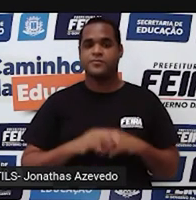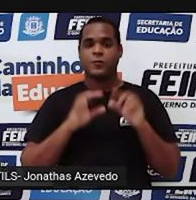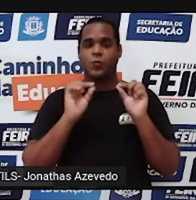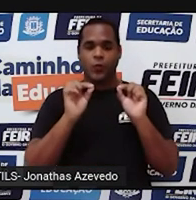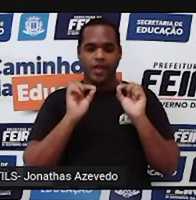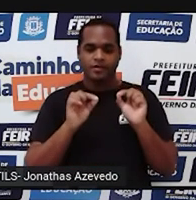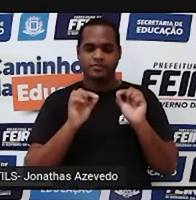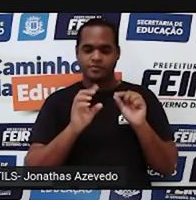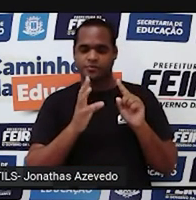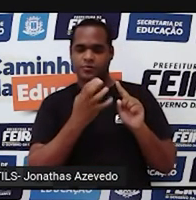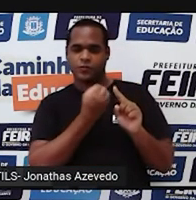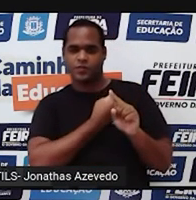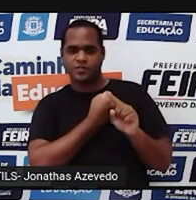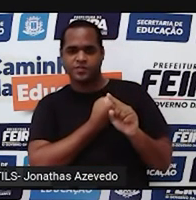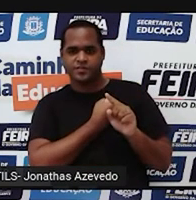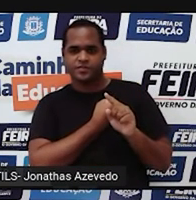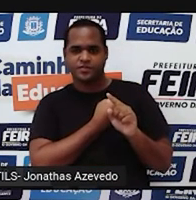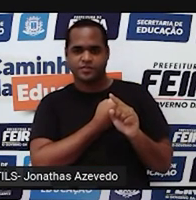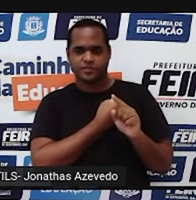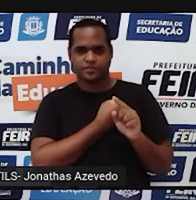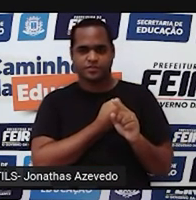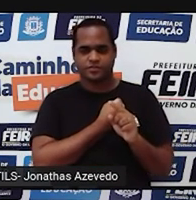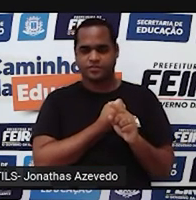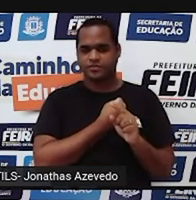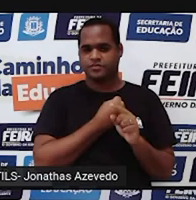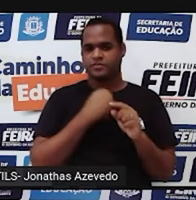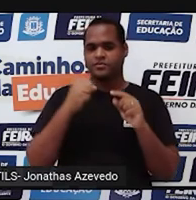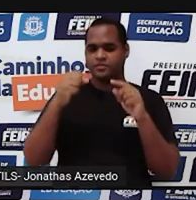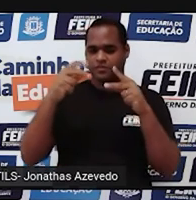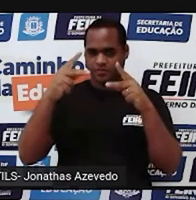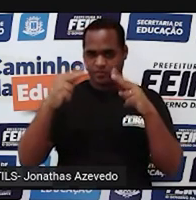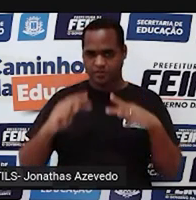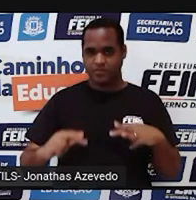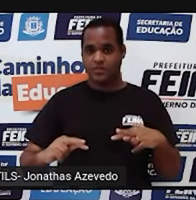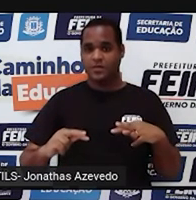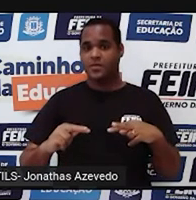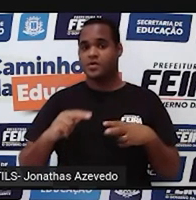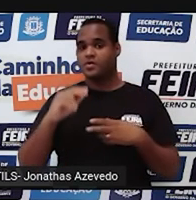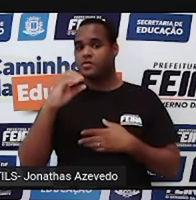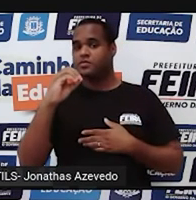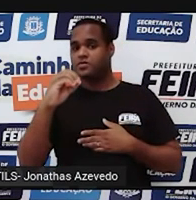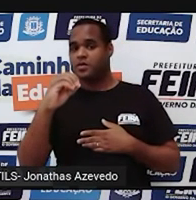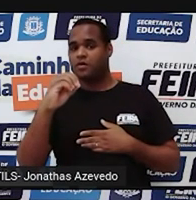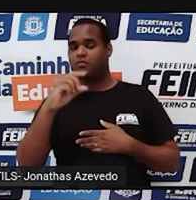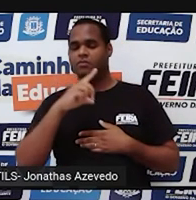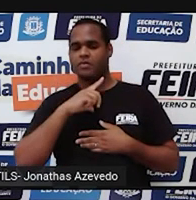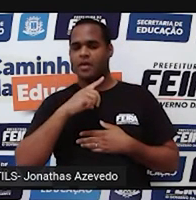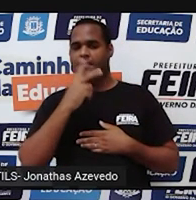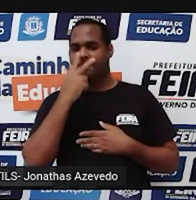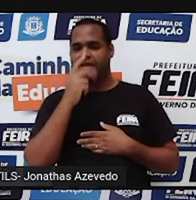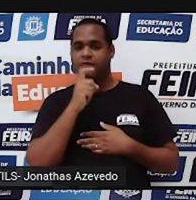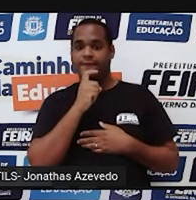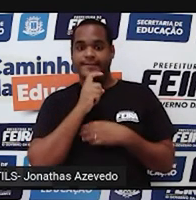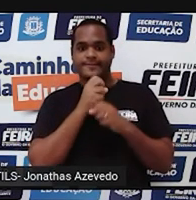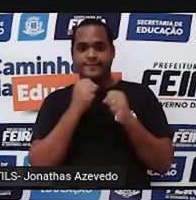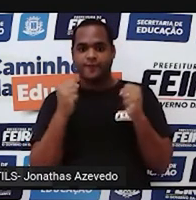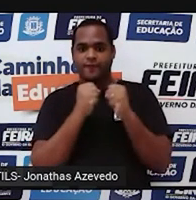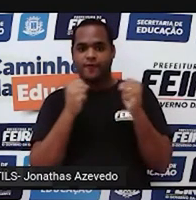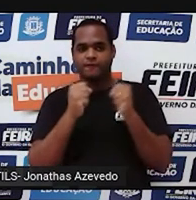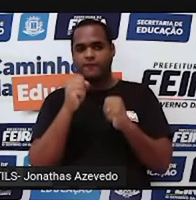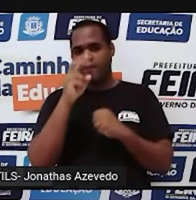temperatura abaixo de zero ali? Abaixo de zero é uma temperatura mais fria, né?